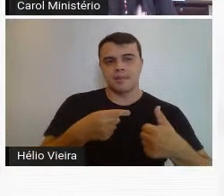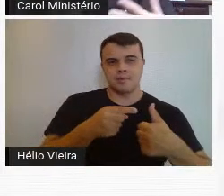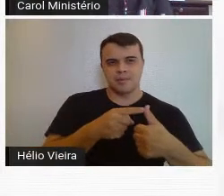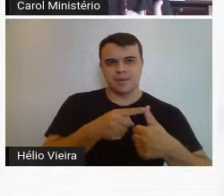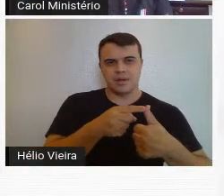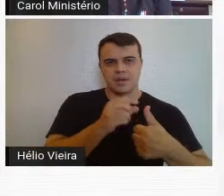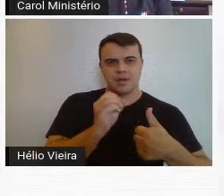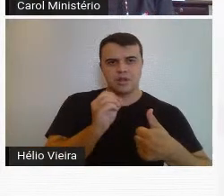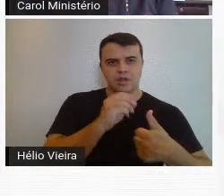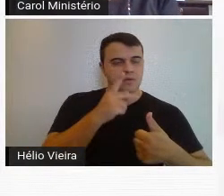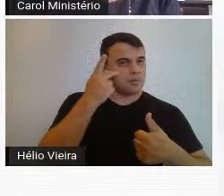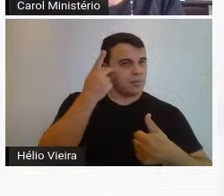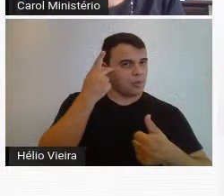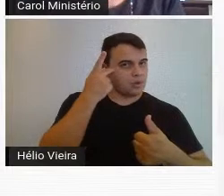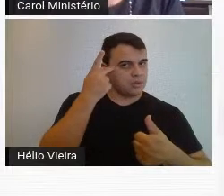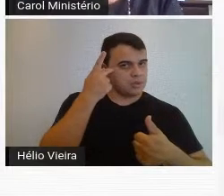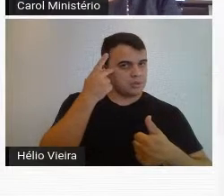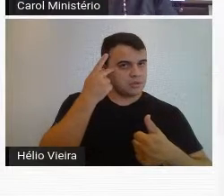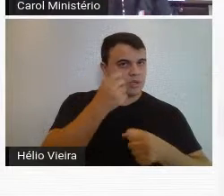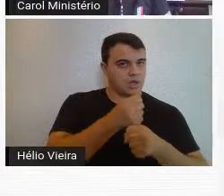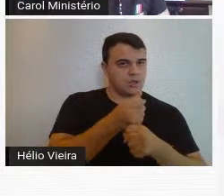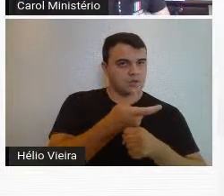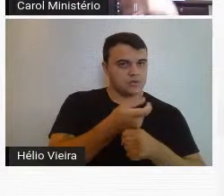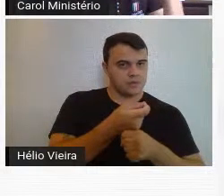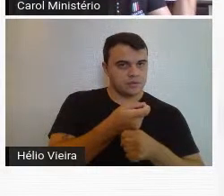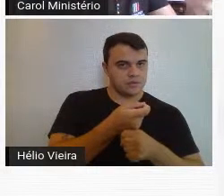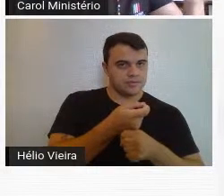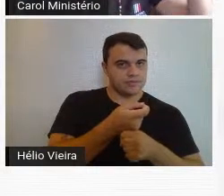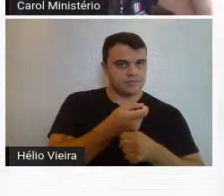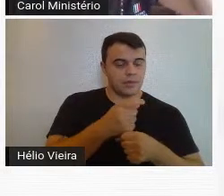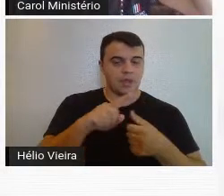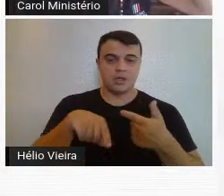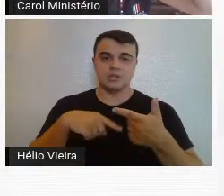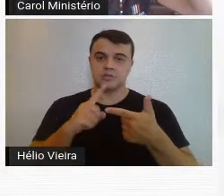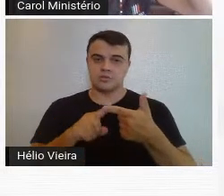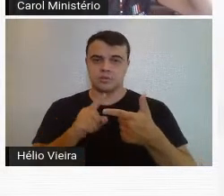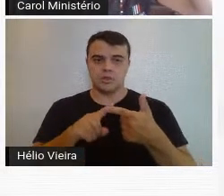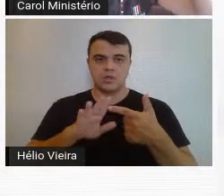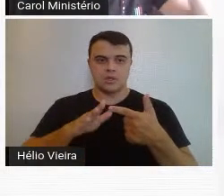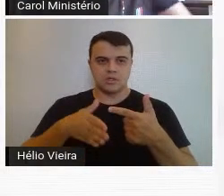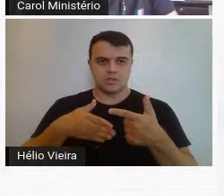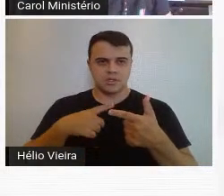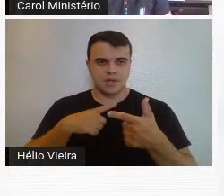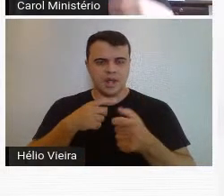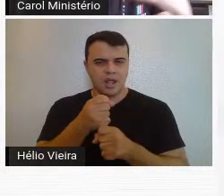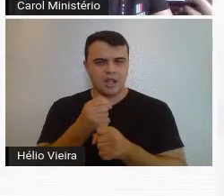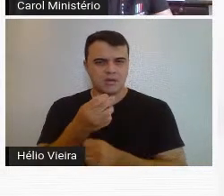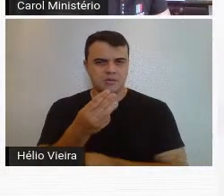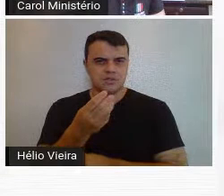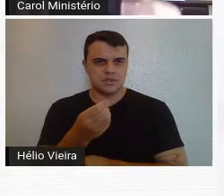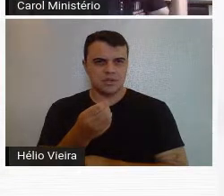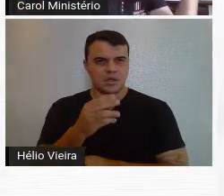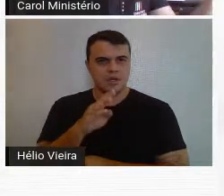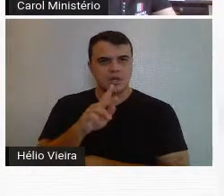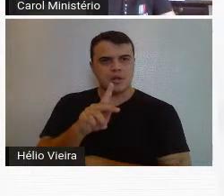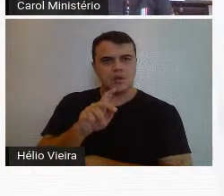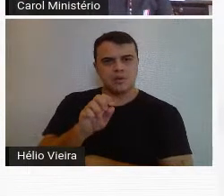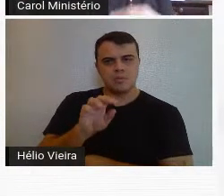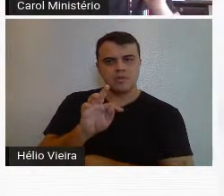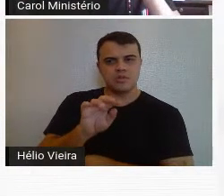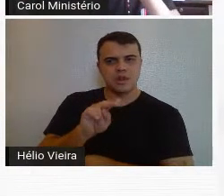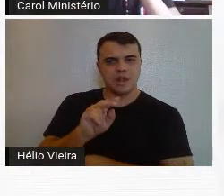dos modernistas paulistas mesmo, da década de 20, é a segunda geração já considerada da década de 30, Portinari,